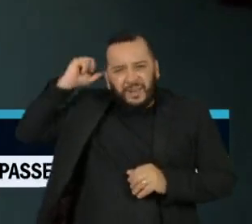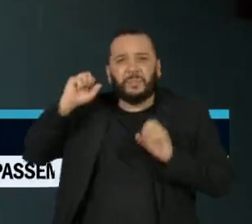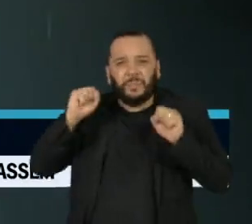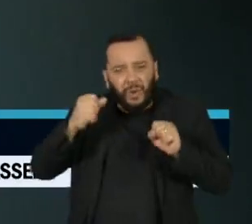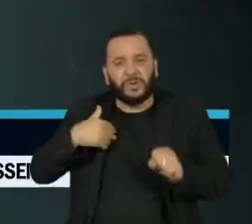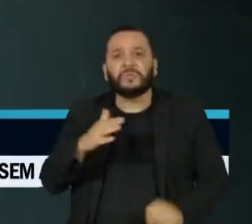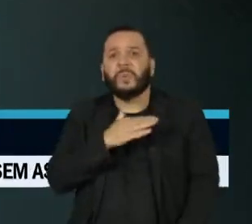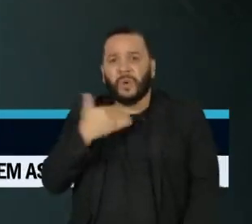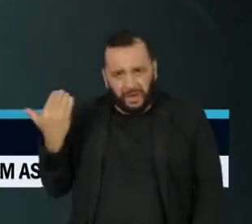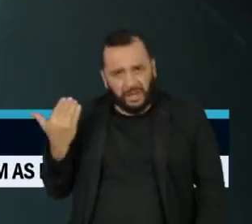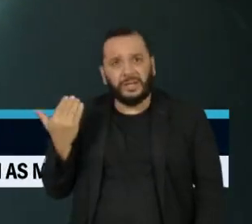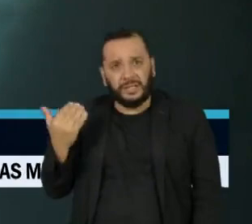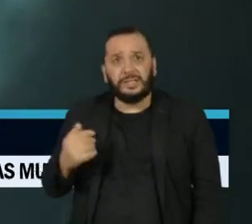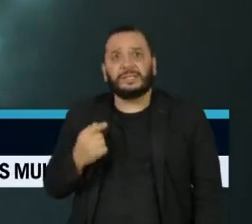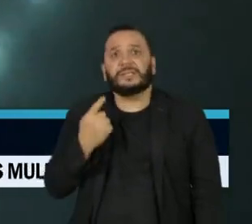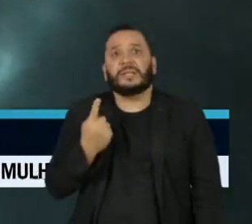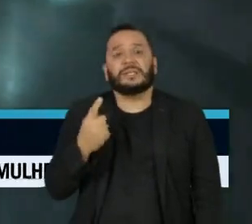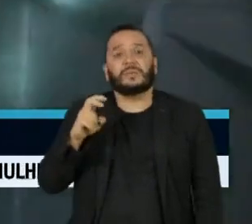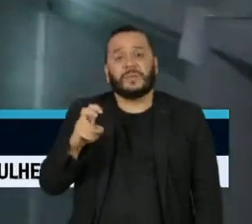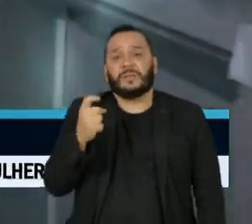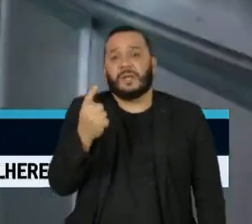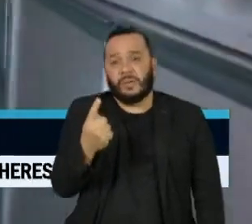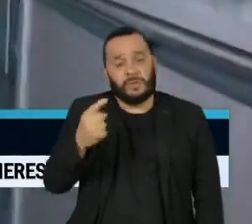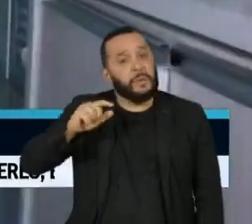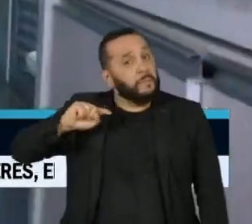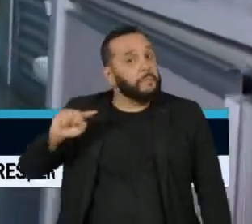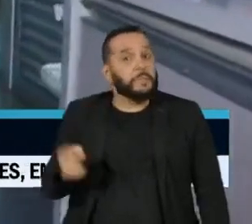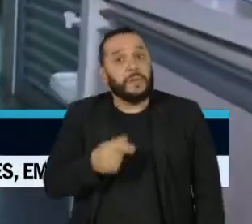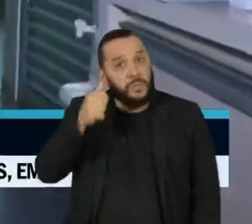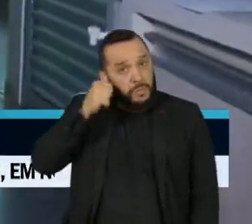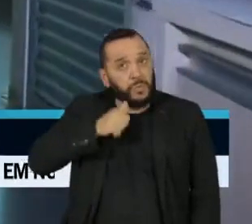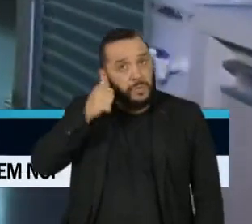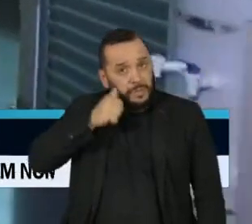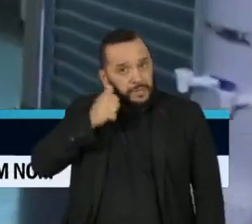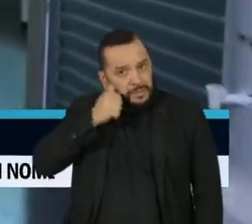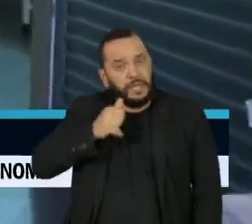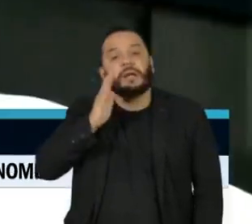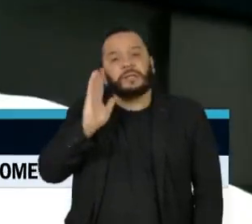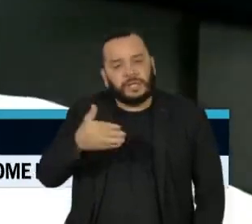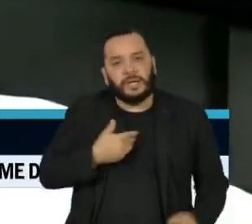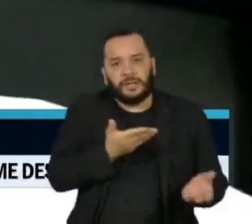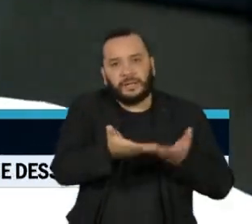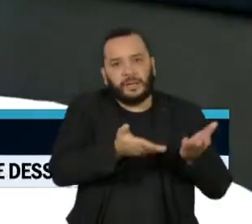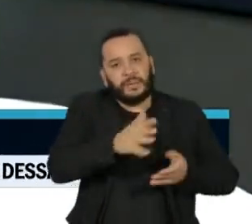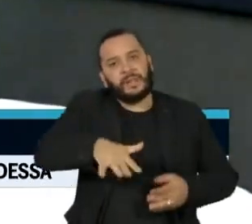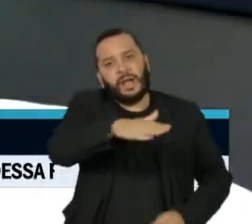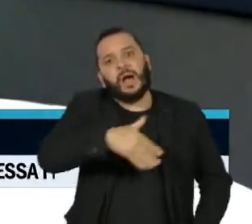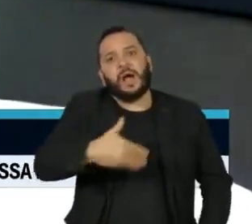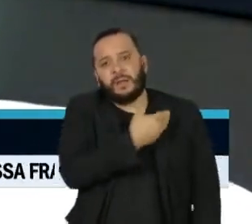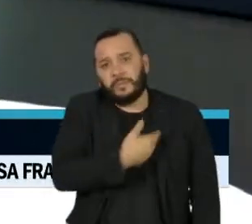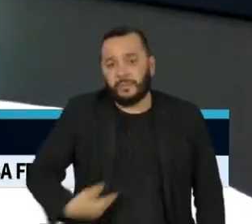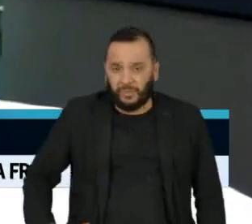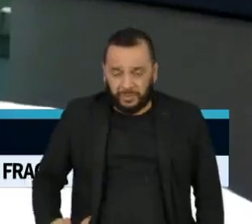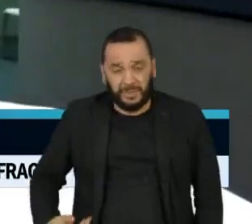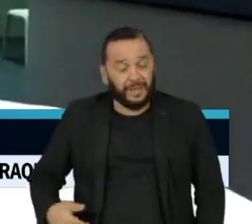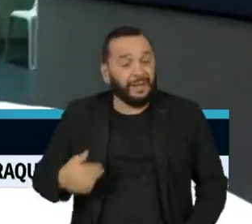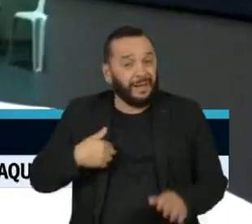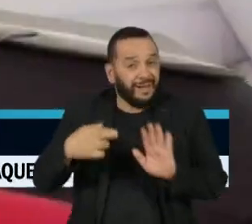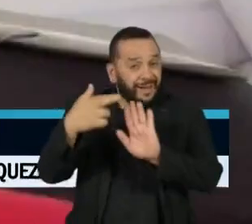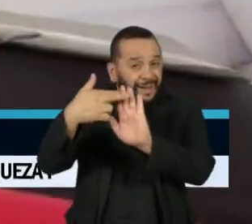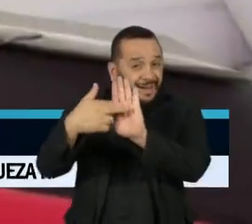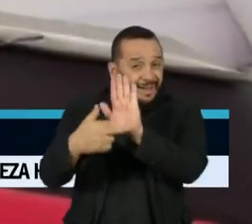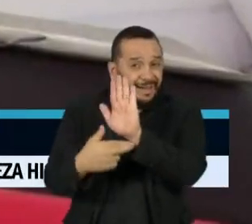151 mil mulheres passaram só no ano passado na rede pública por um procedimento que não é